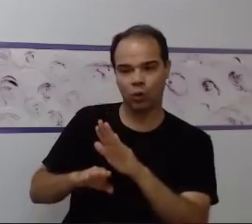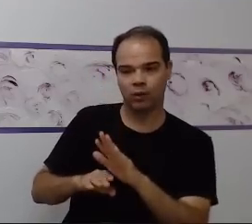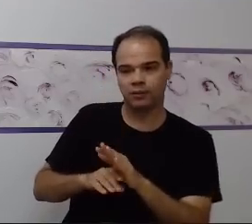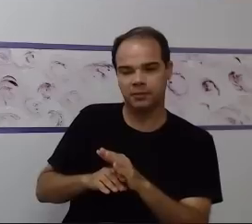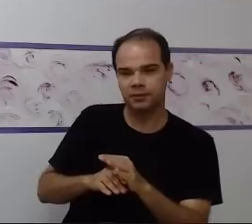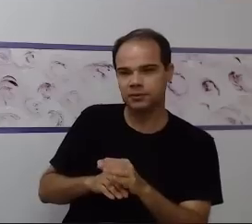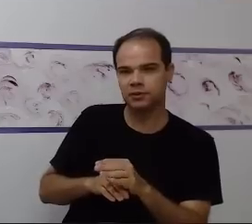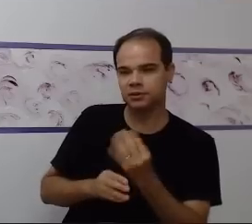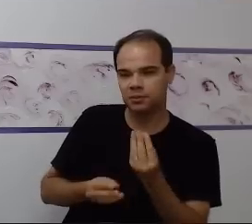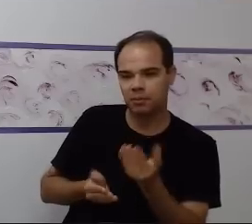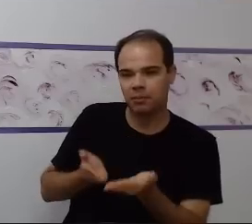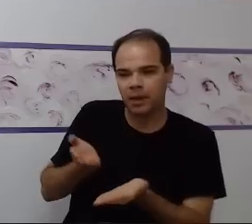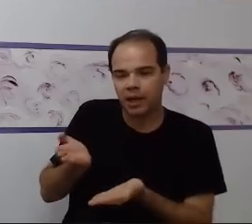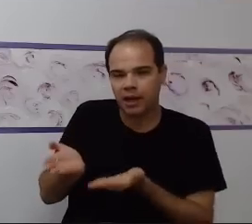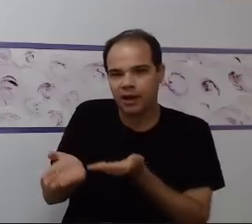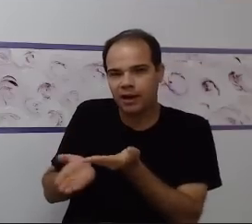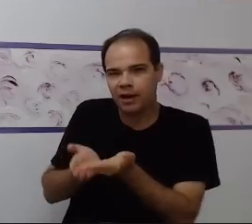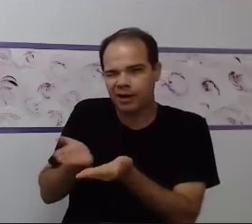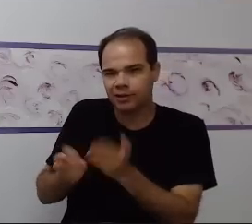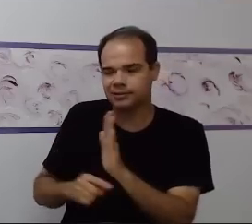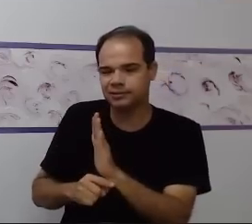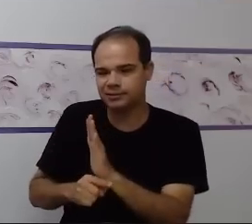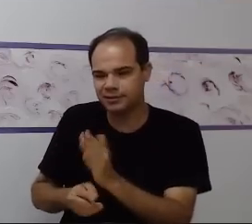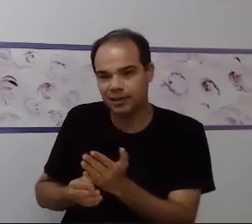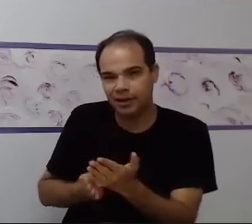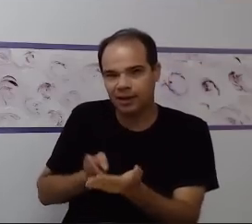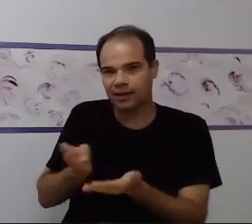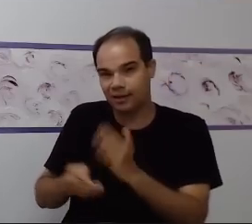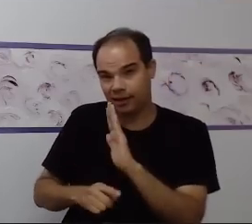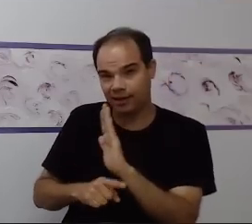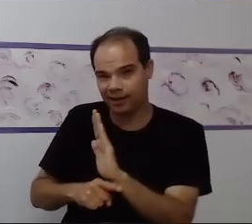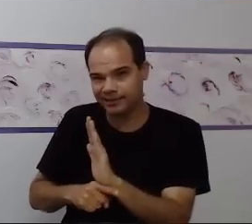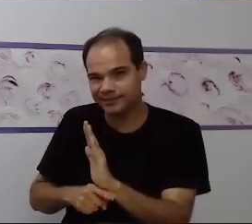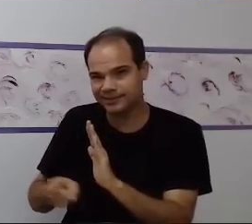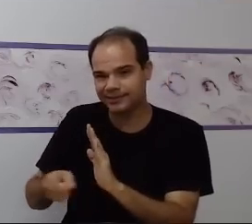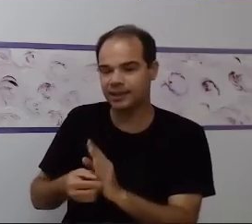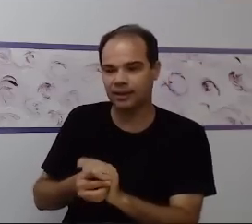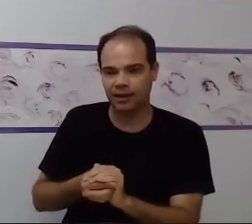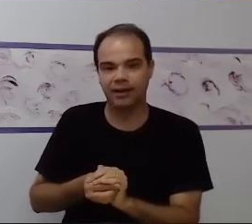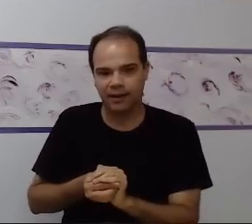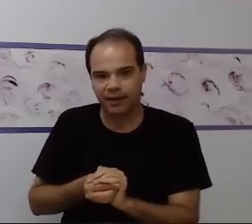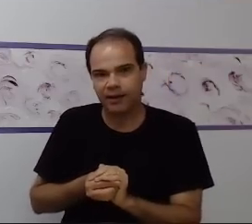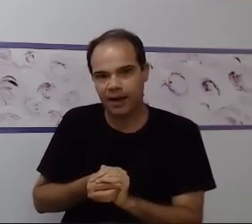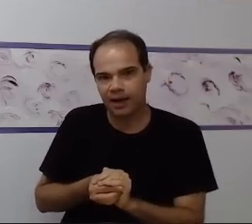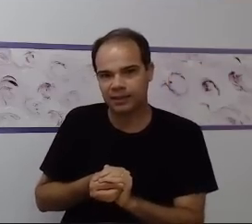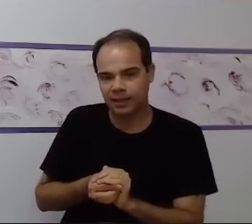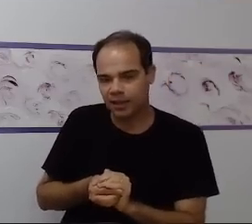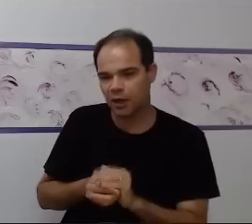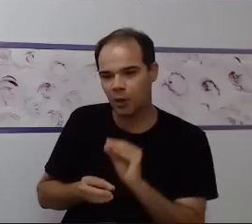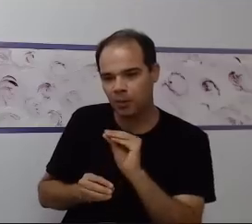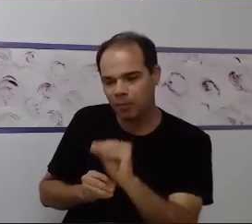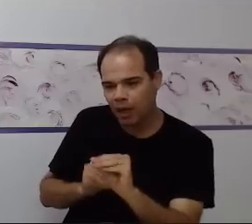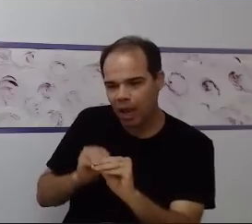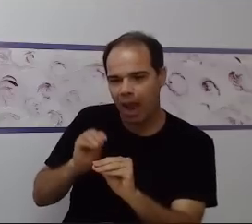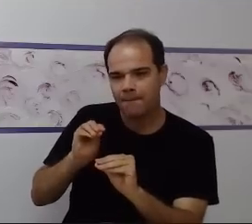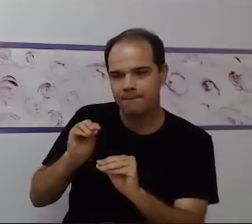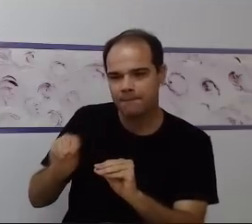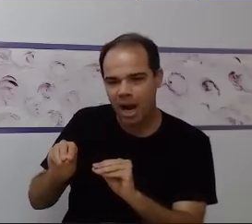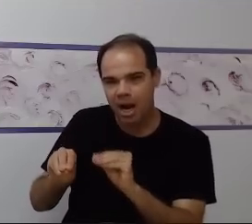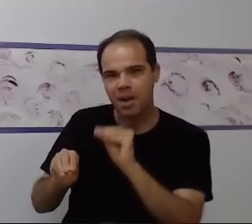todo esse auxílio necessário. E é importante também lembrar, gente, que pistas e